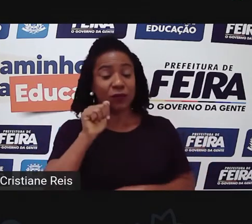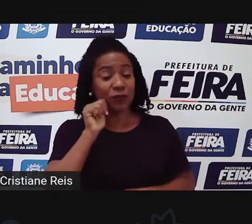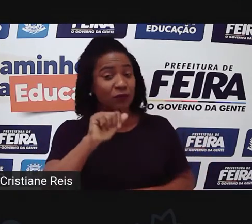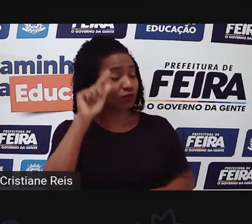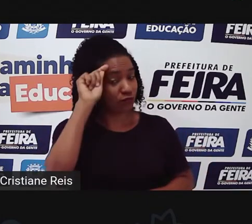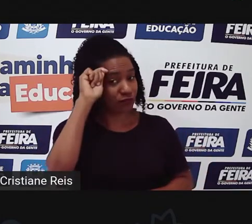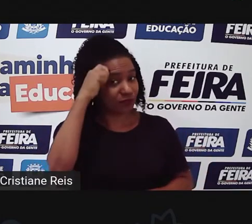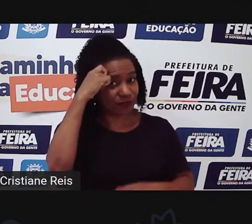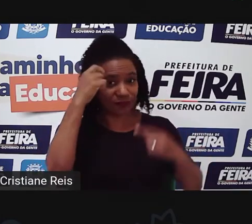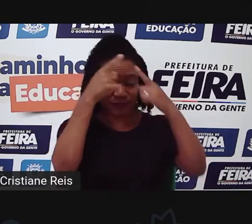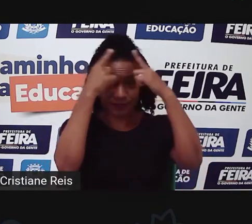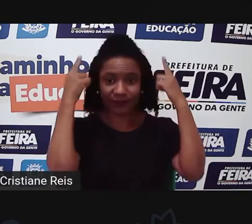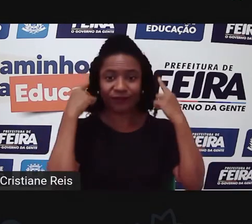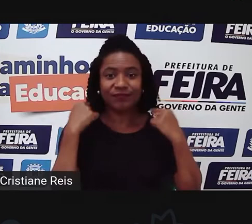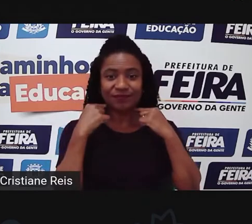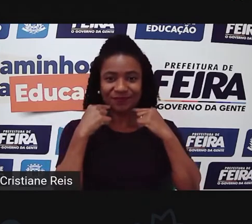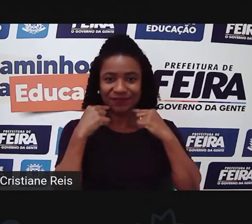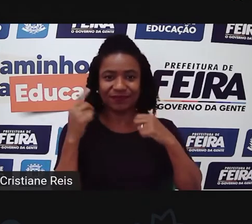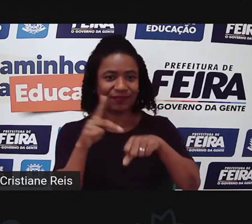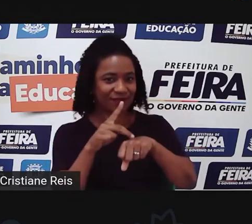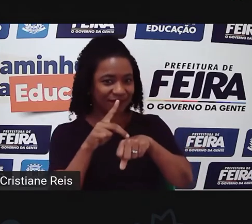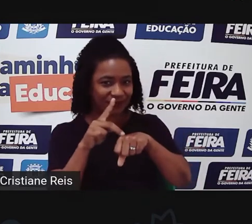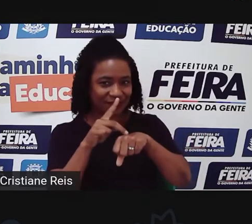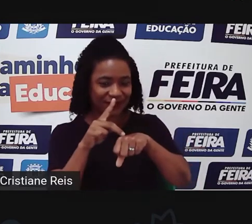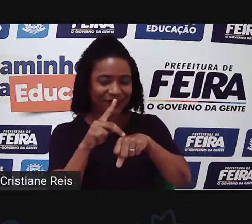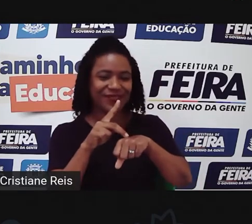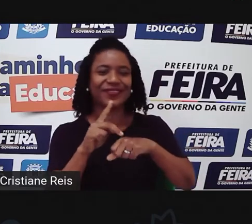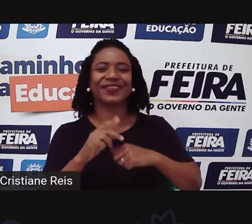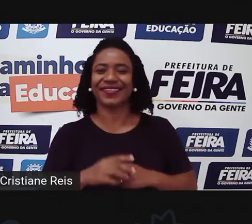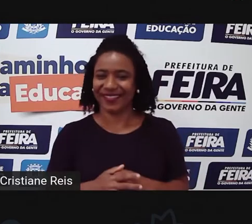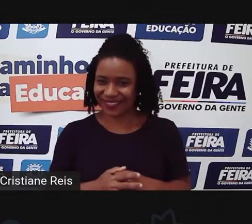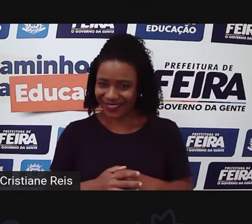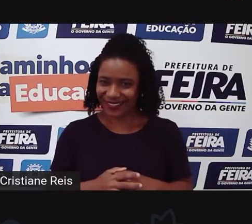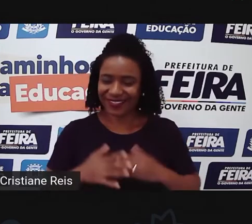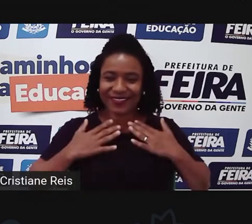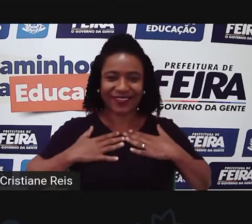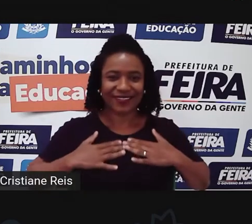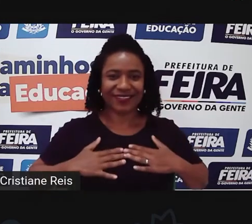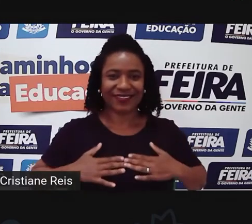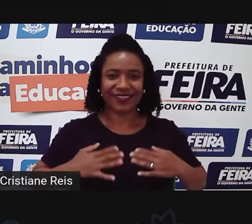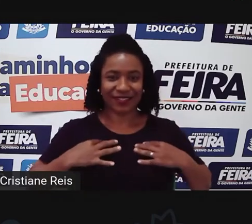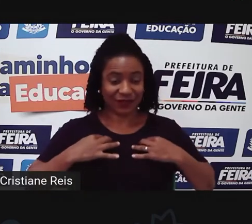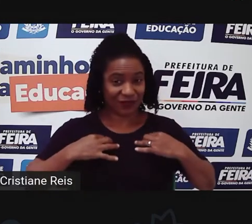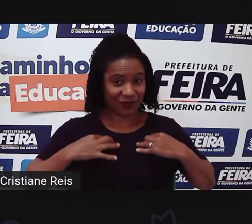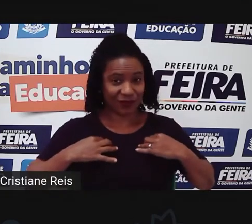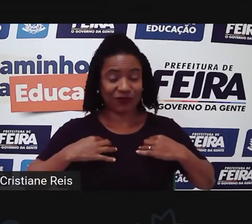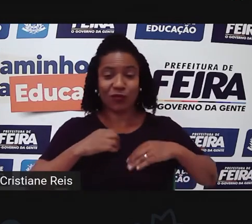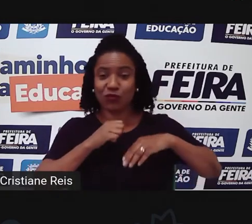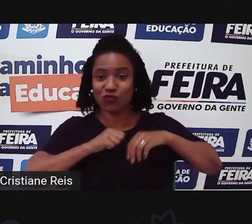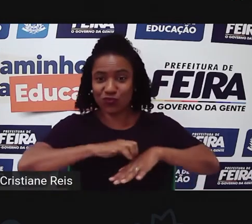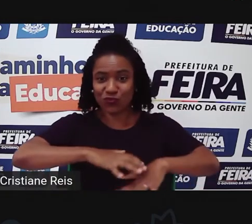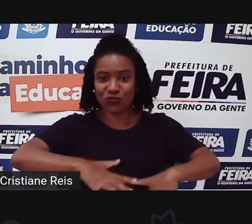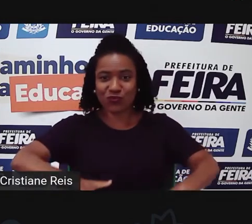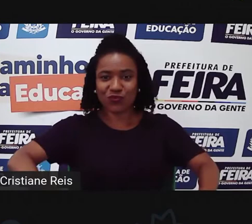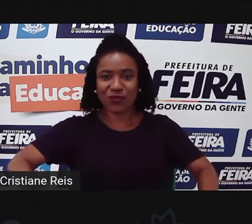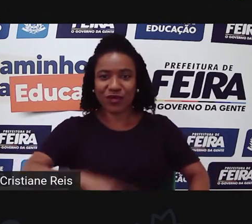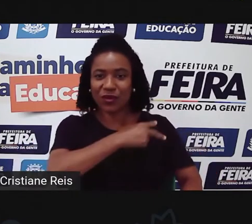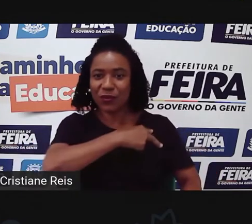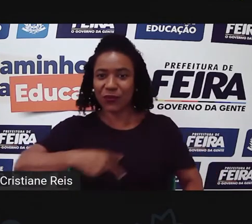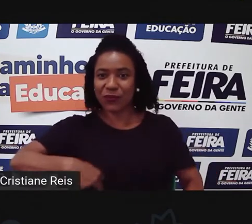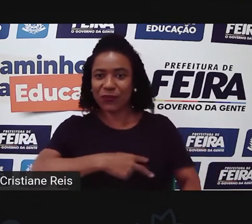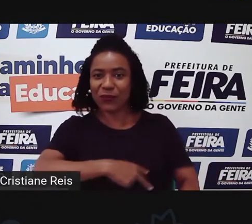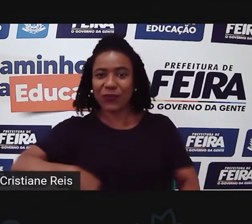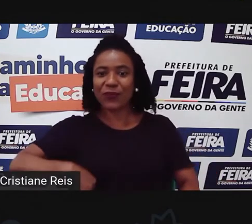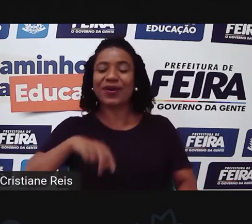negra, de cabelos negros, na altura do ombro. Eu estou trajando um vestido com listras azuis e